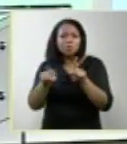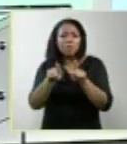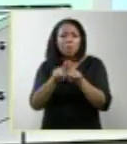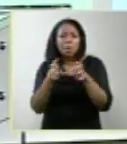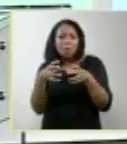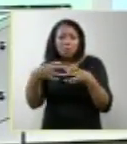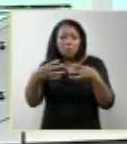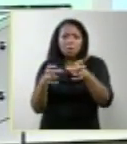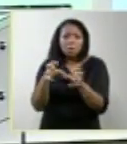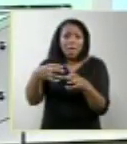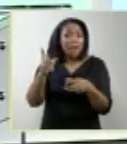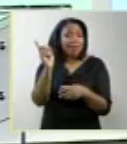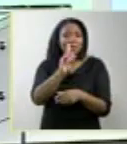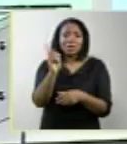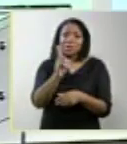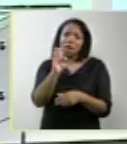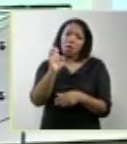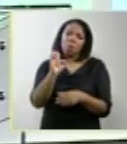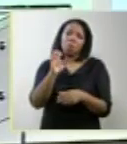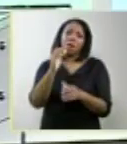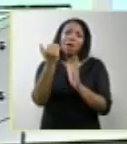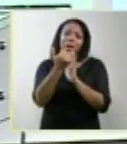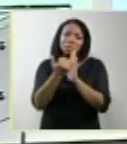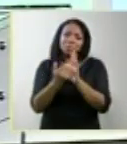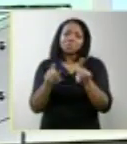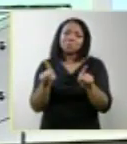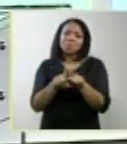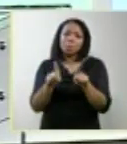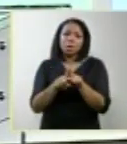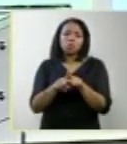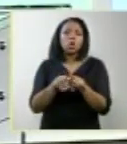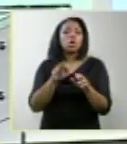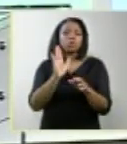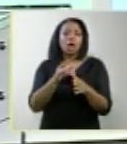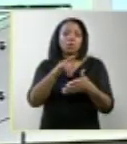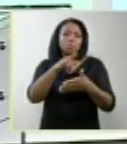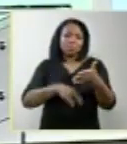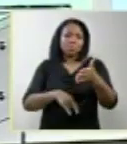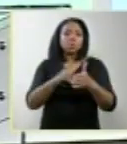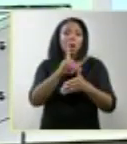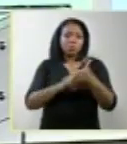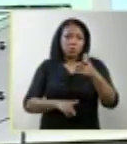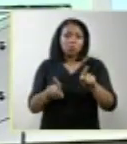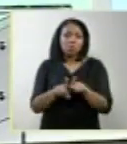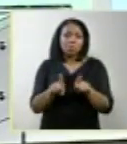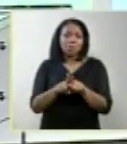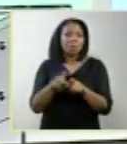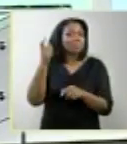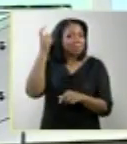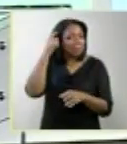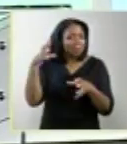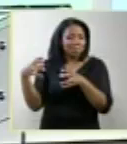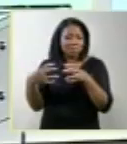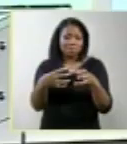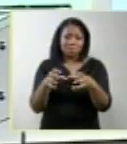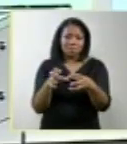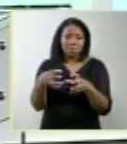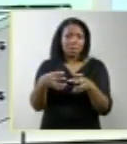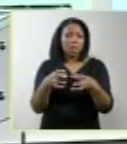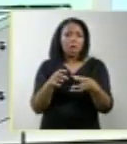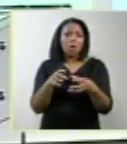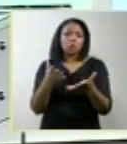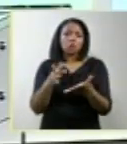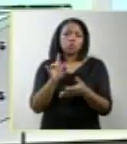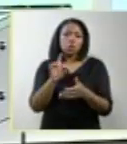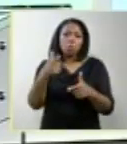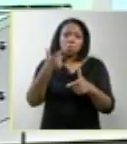que ela não se classifica dentro do diagnóstico de anencefalo. Seria ali uma meroencefalia, uma